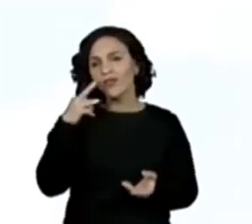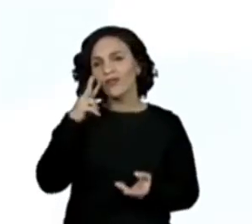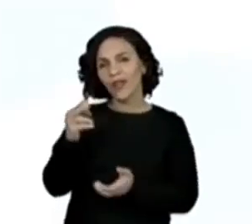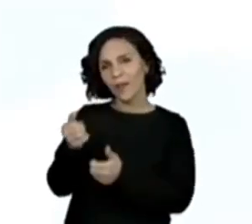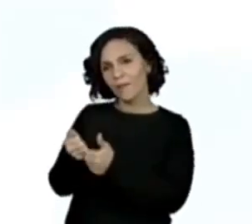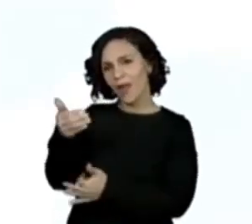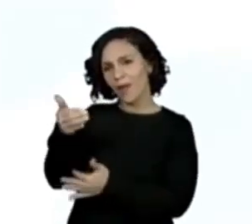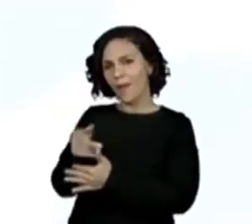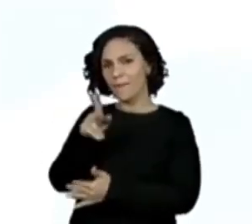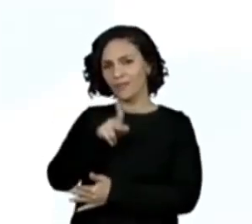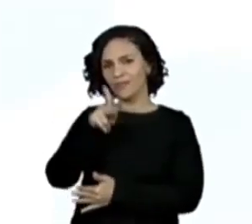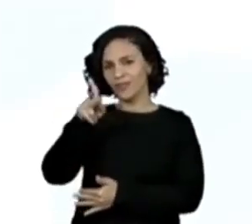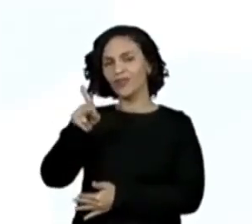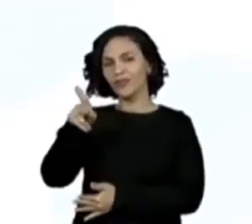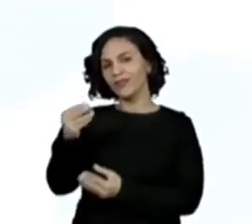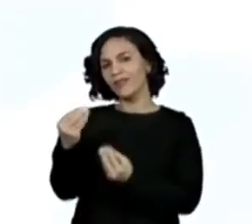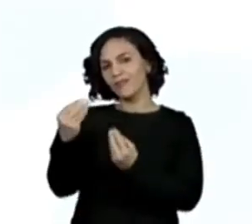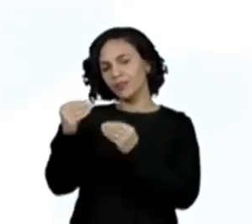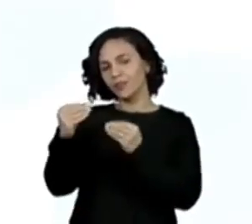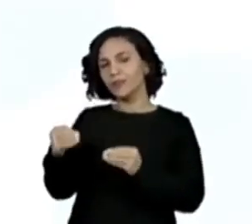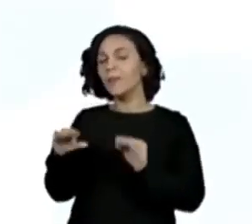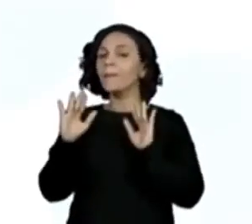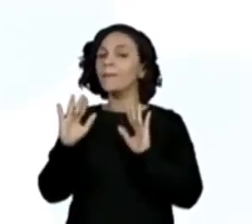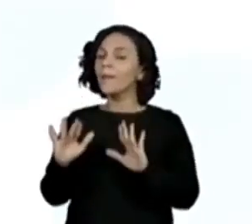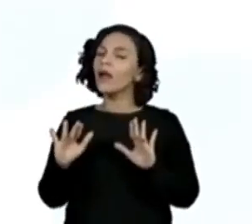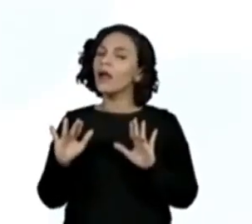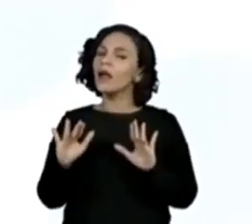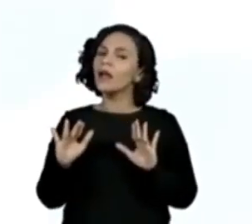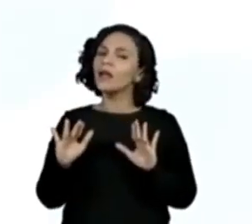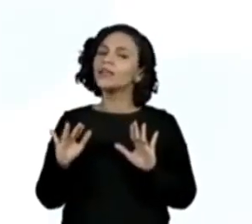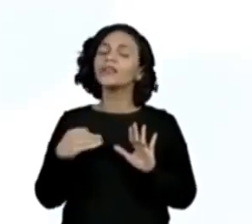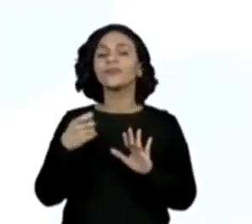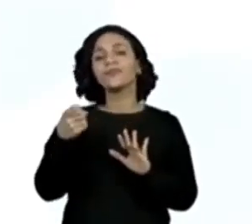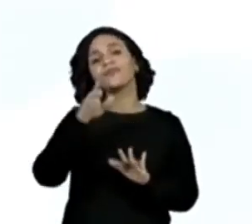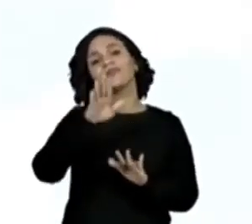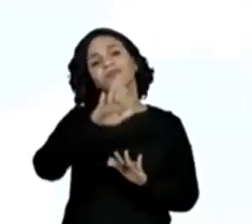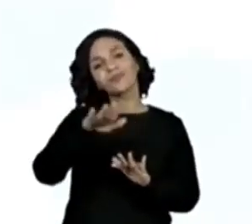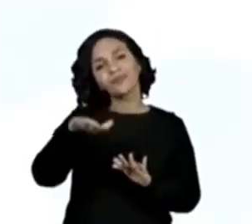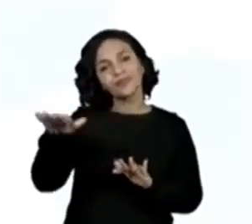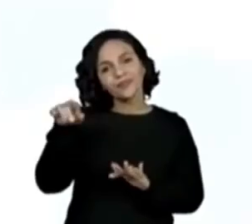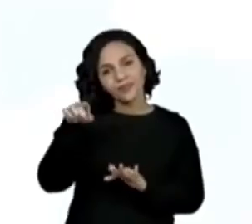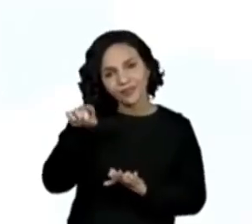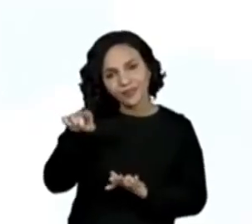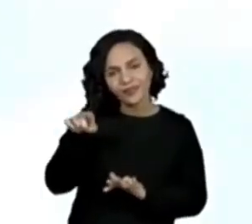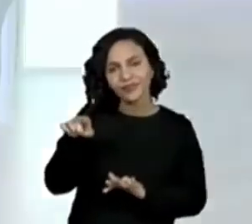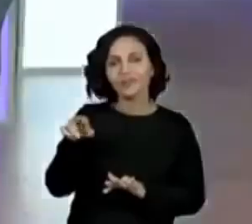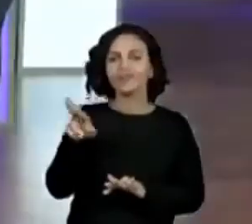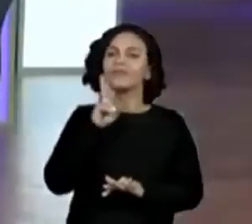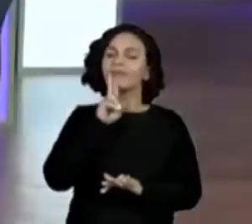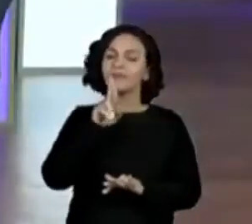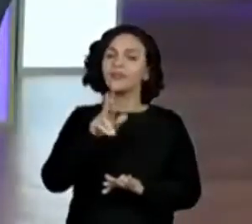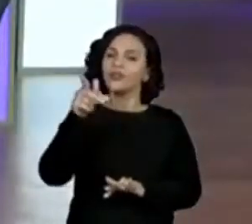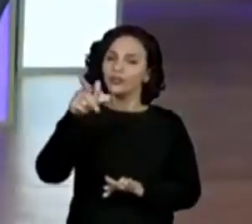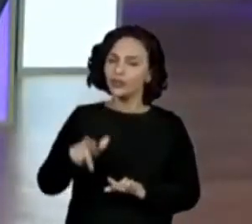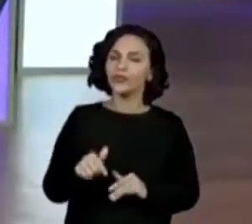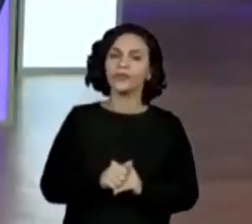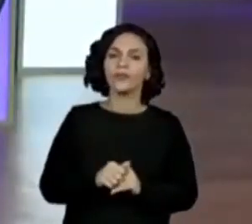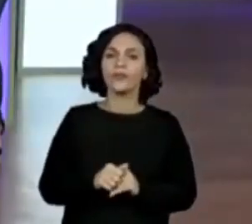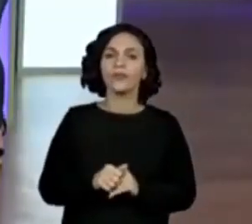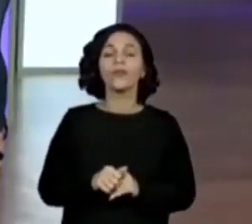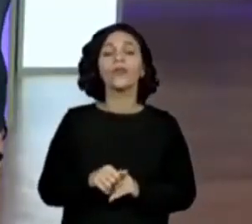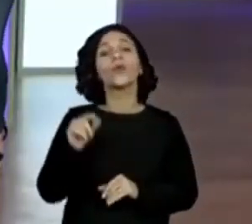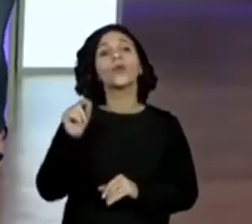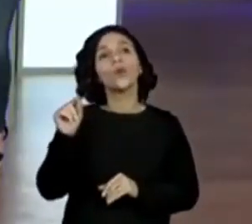das professoras. Mas, eu queria que os alunos fossem dizendo de novo aí. Quais as